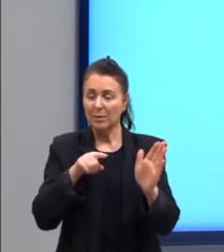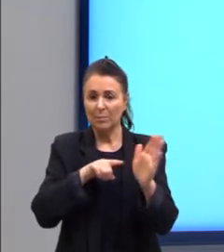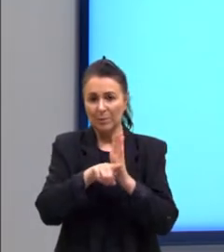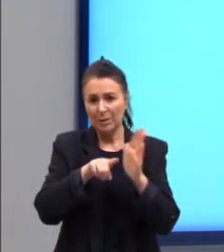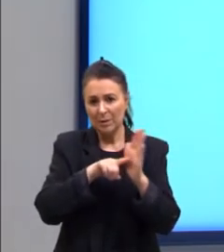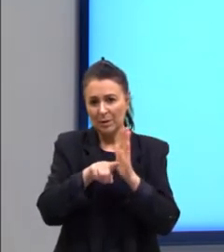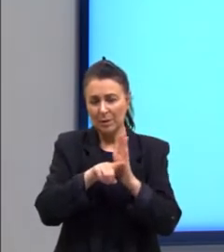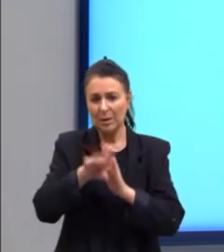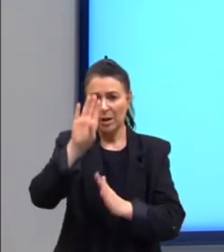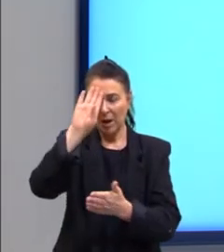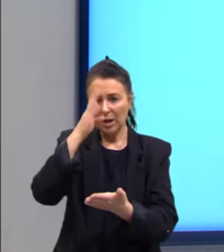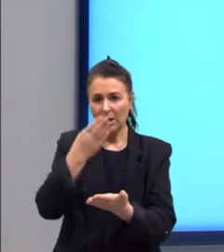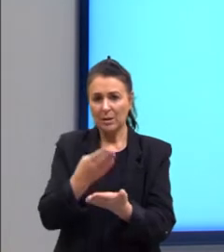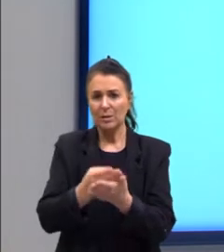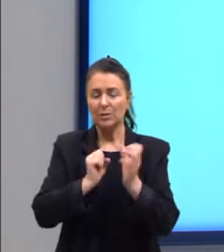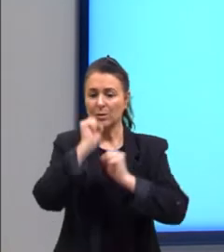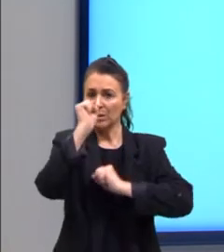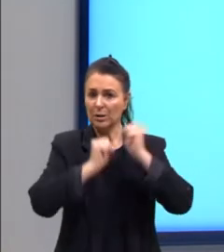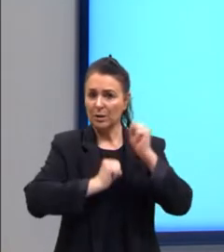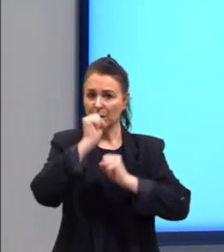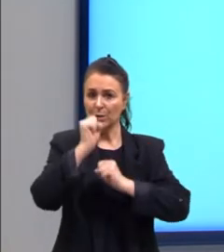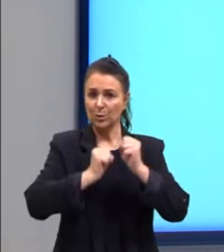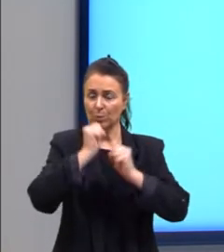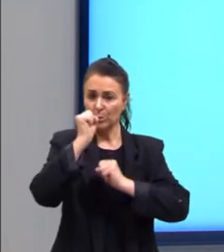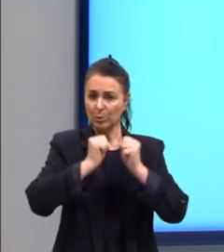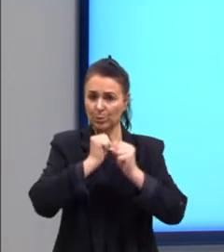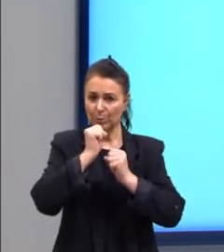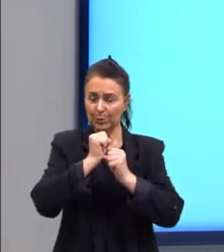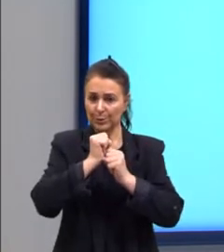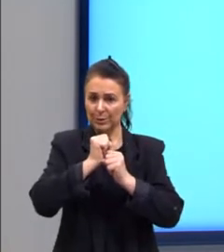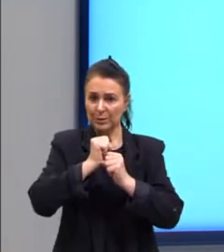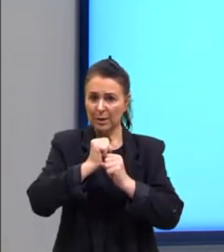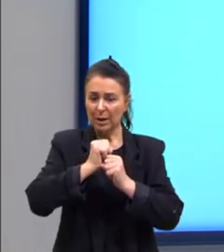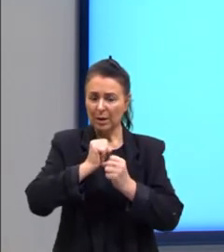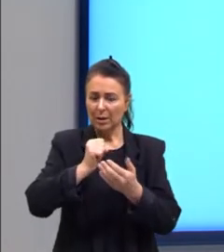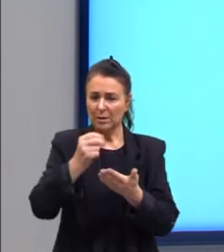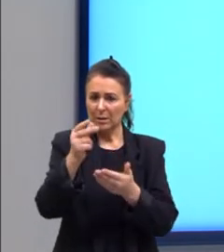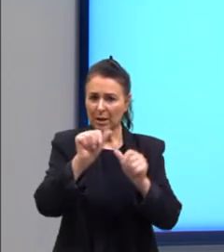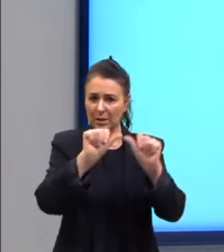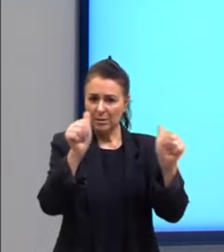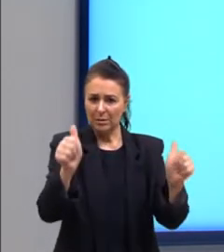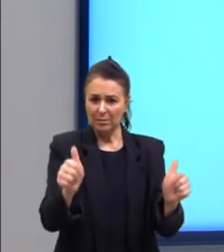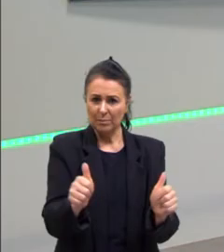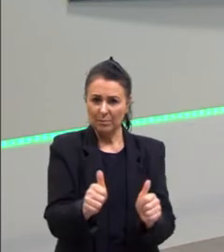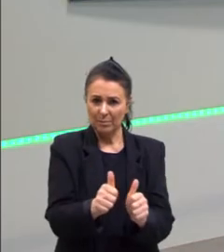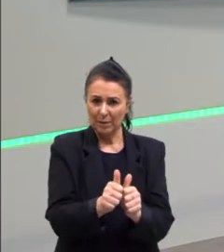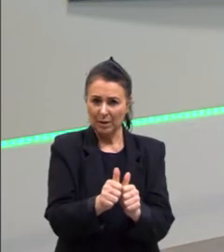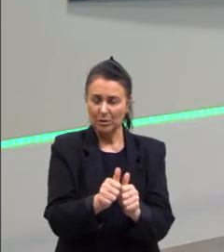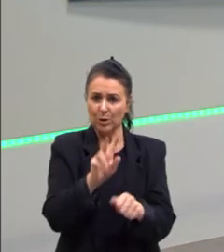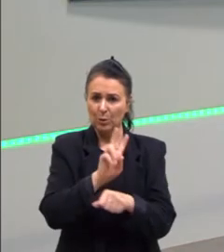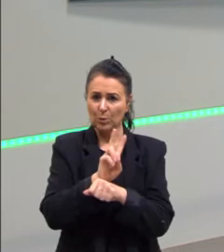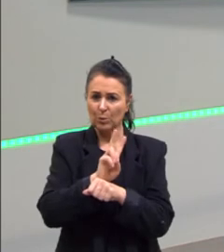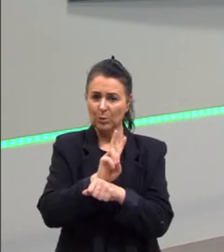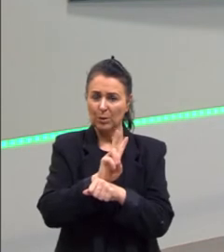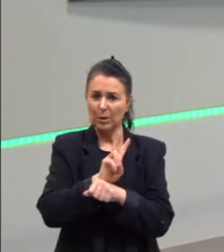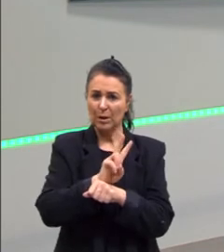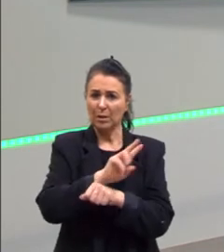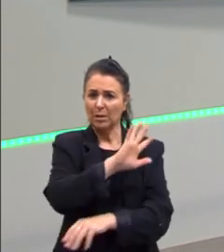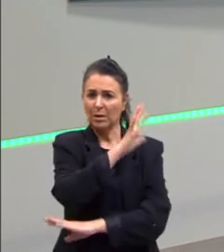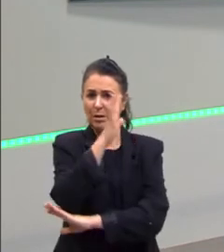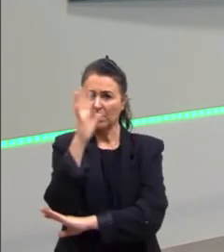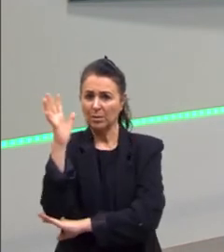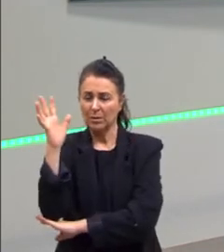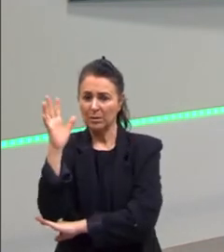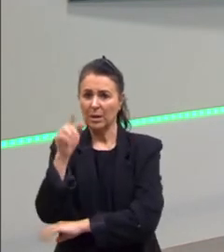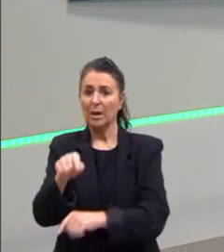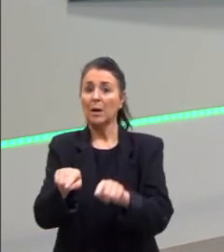Crees que a indústria gráfica pode ser algo para cuidar a natureza? Vamos ver agora no enunciado. O que o enunciado está